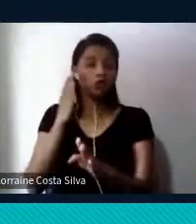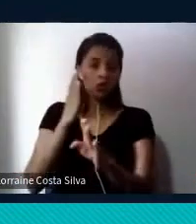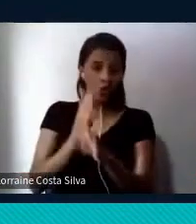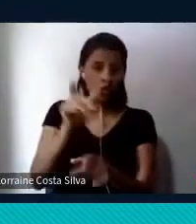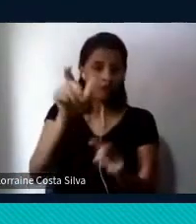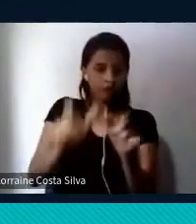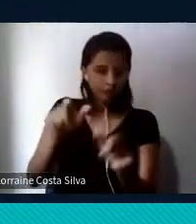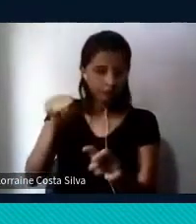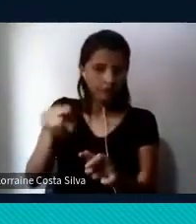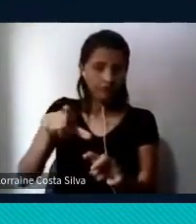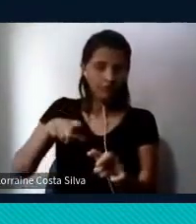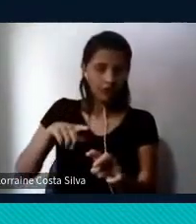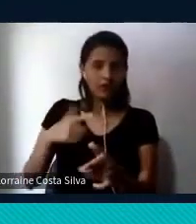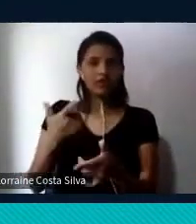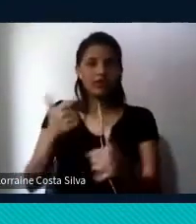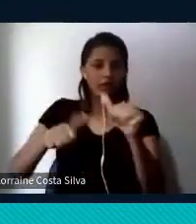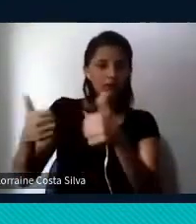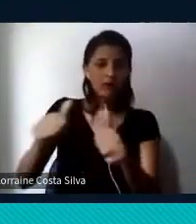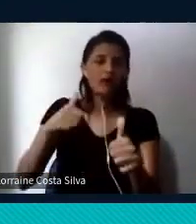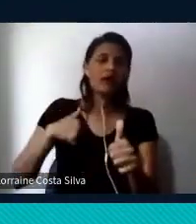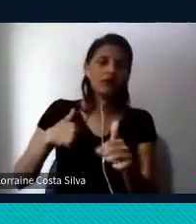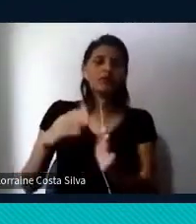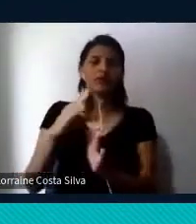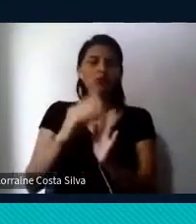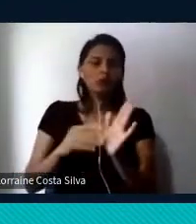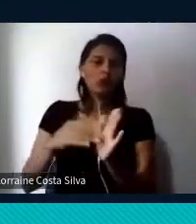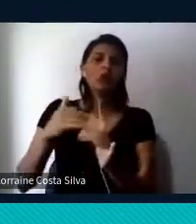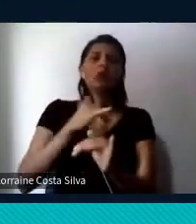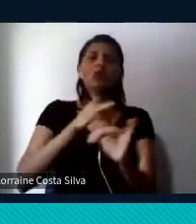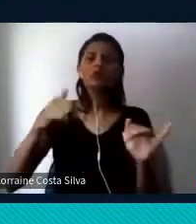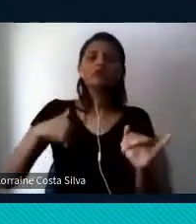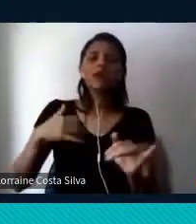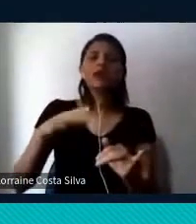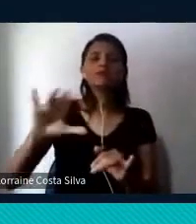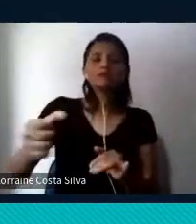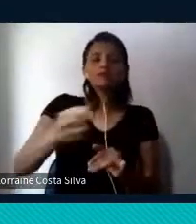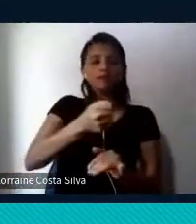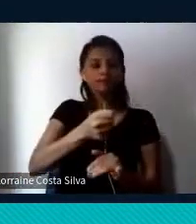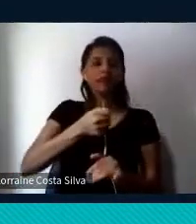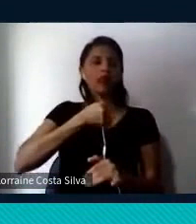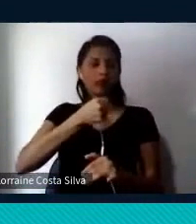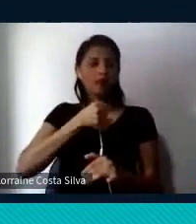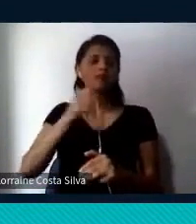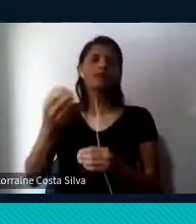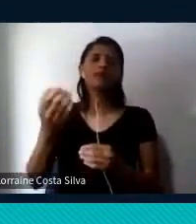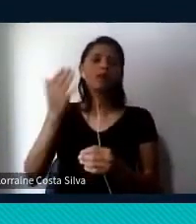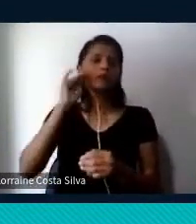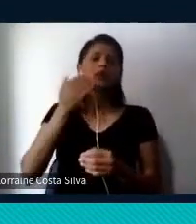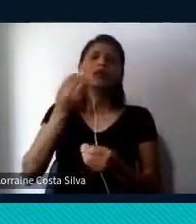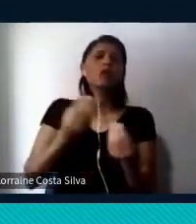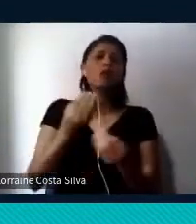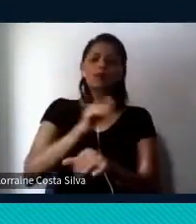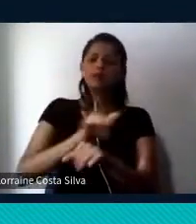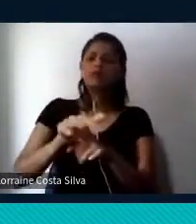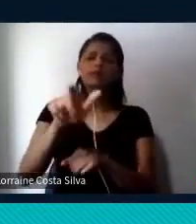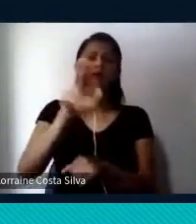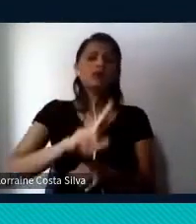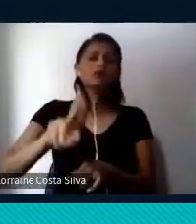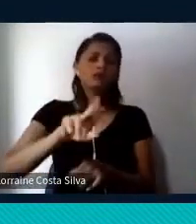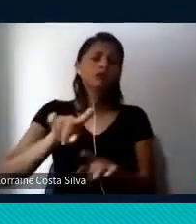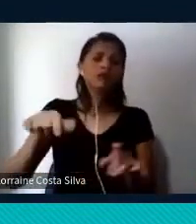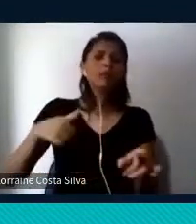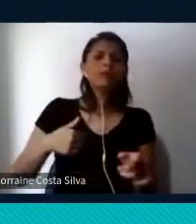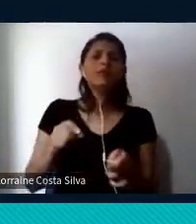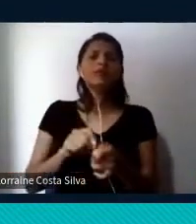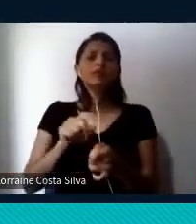análise de conteúdo, entrevistar essas pessoas para entender quais são as estratégias que eles utilizam para transformar a